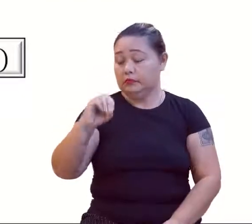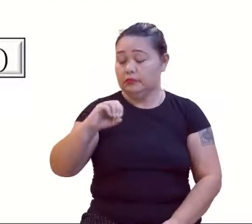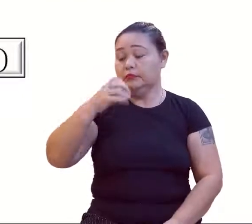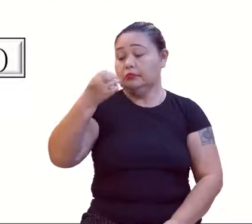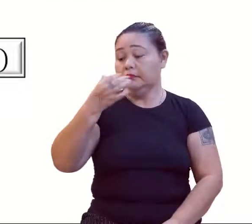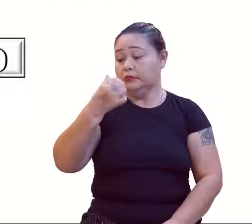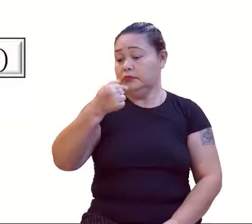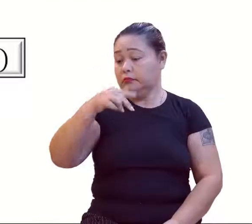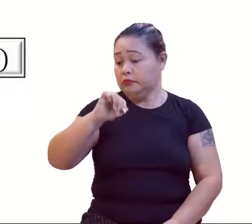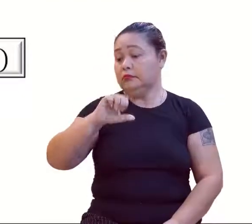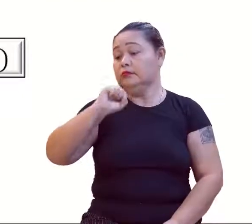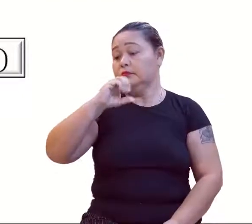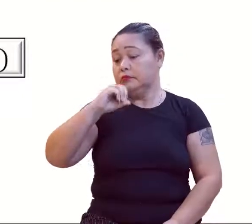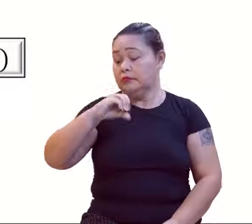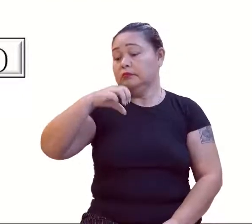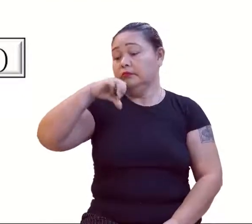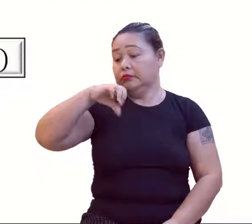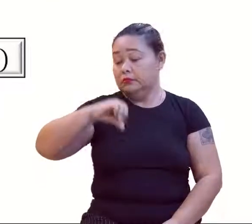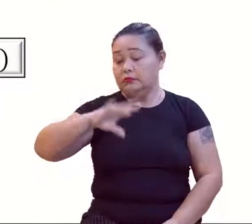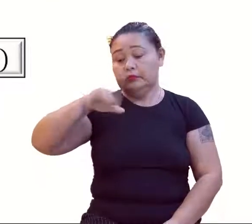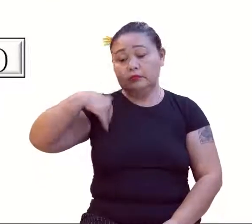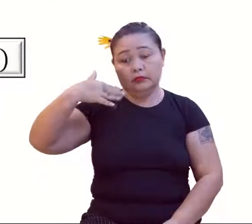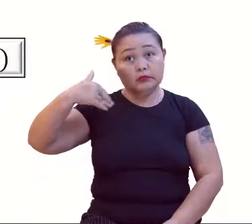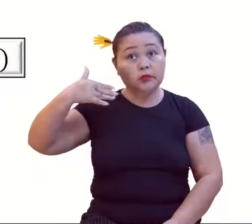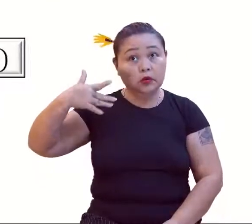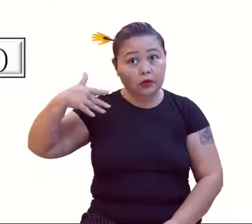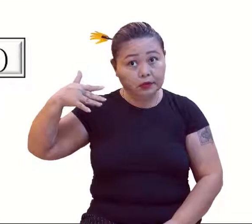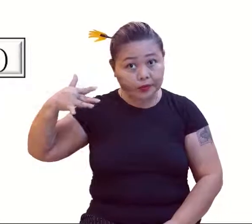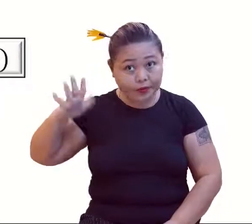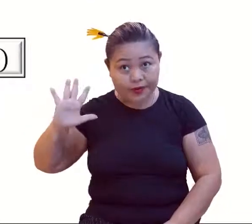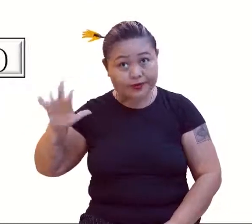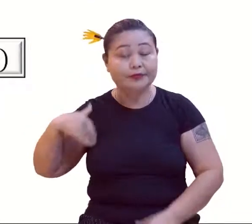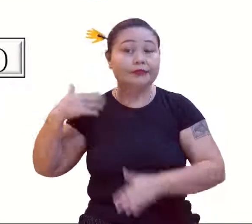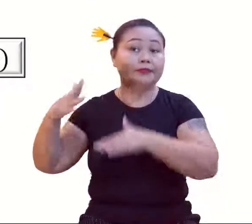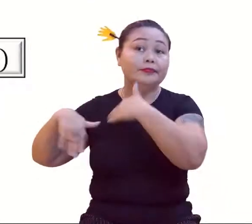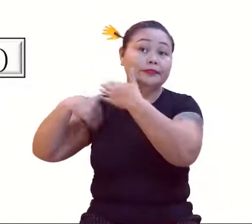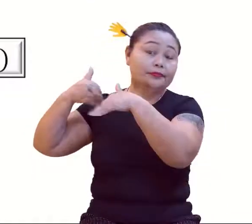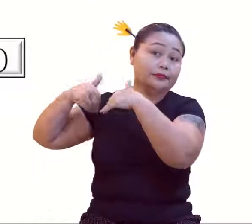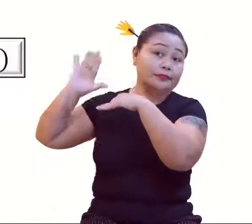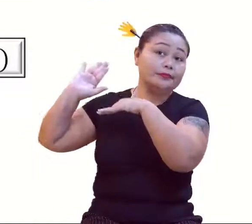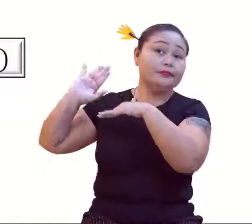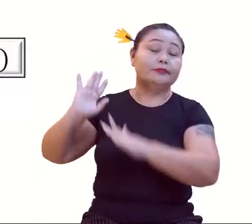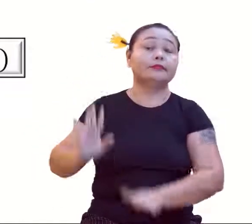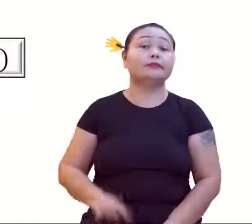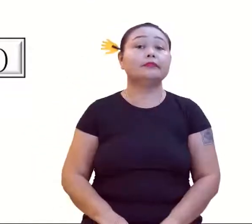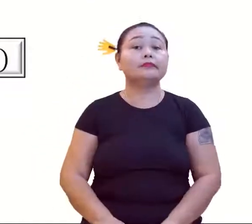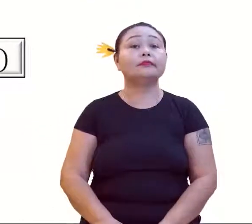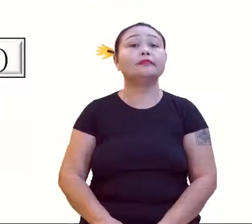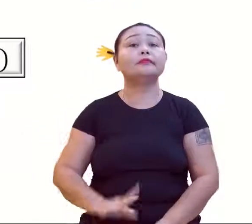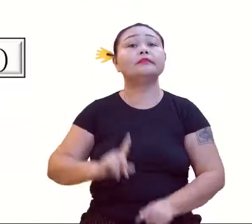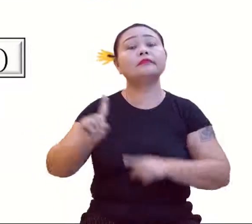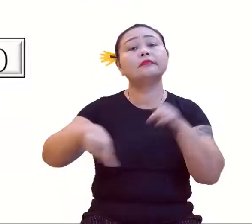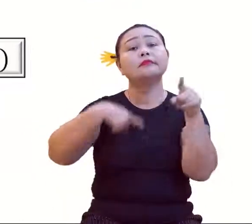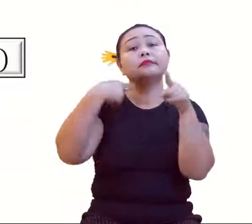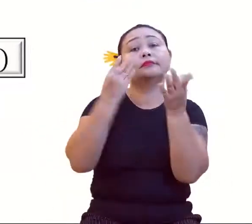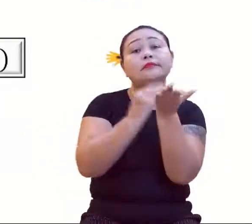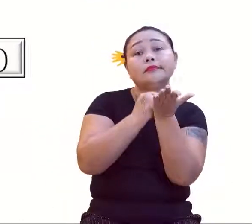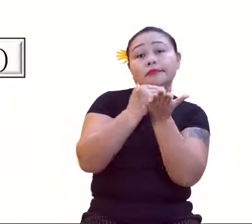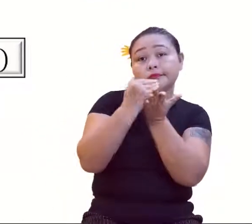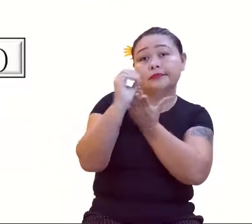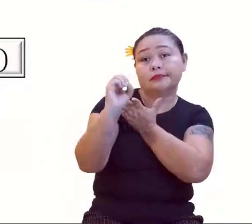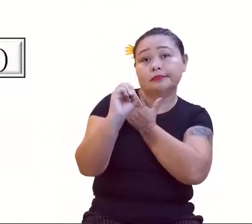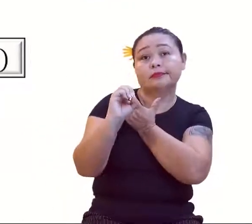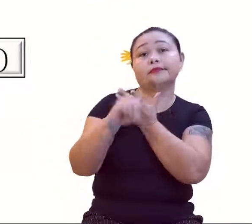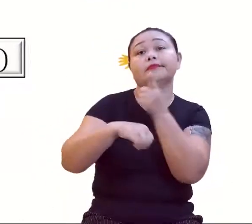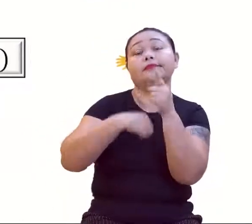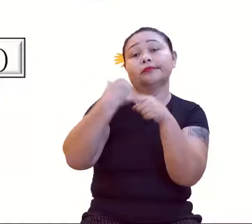60, 70, 80, 90. Opa! Infinito e além. além, né? E também poderia começar no zero, né? 10 vezes